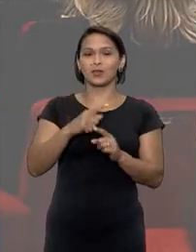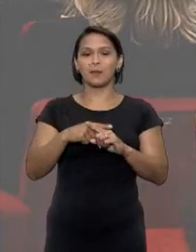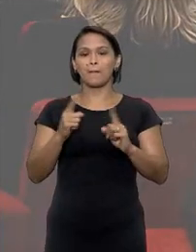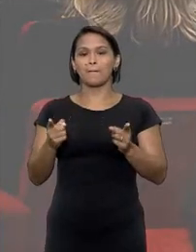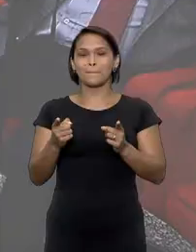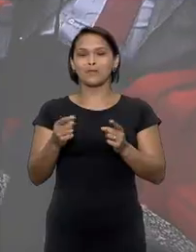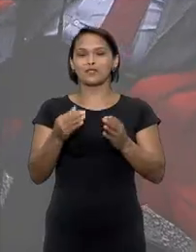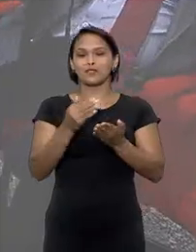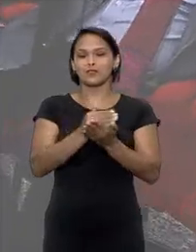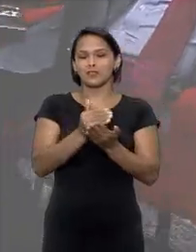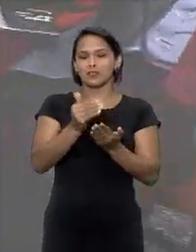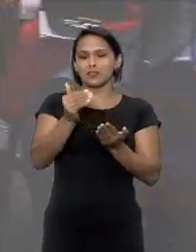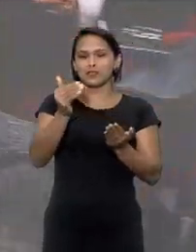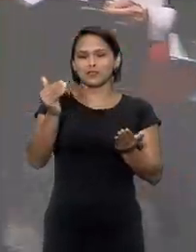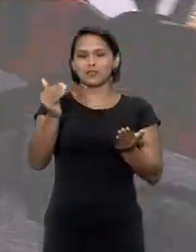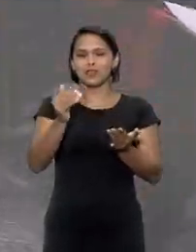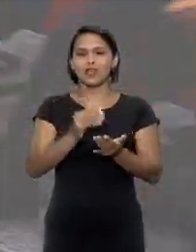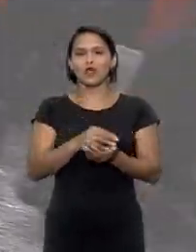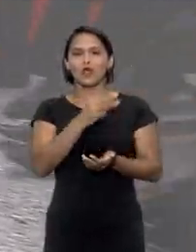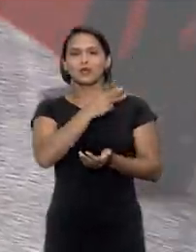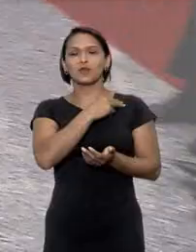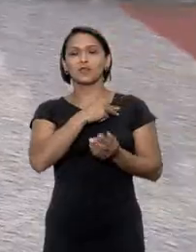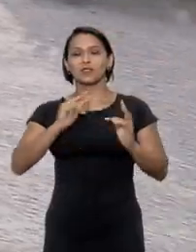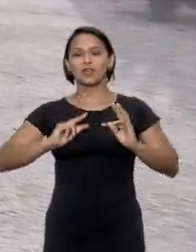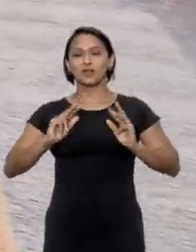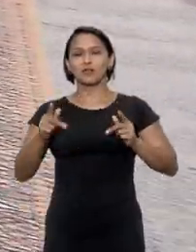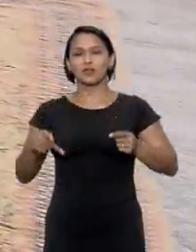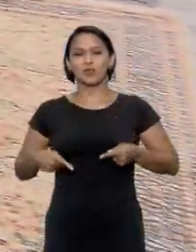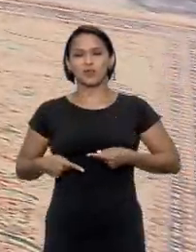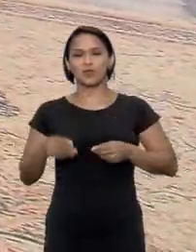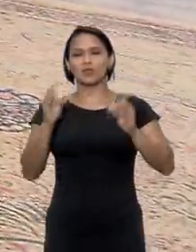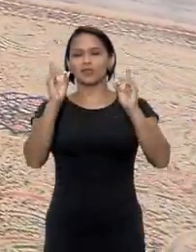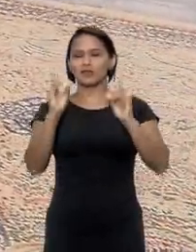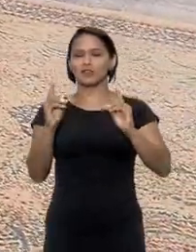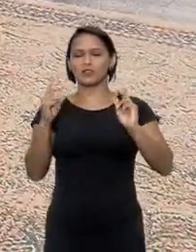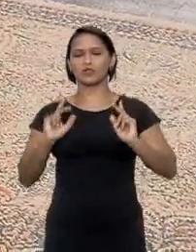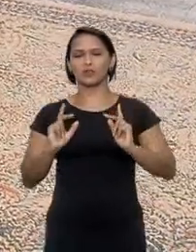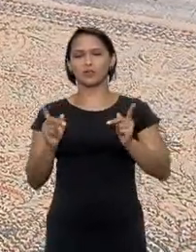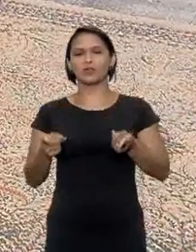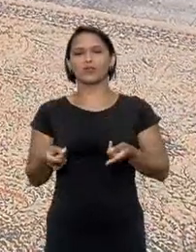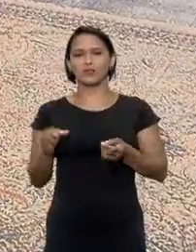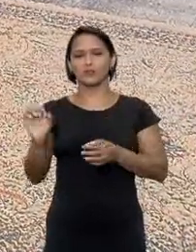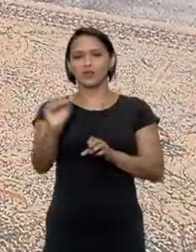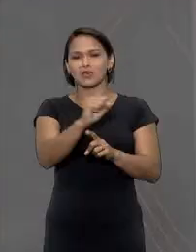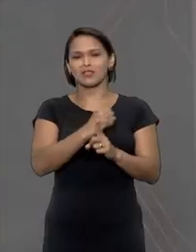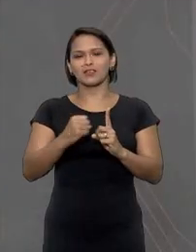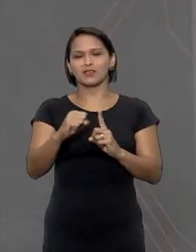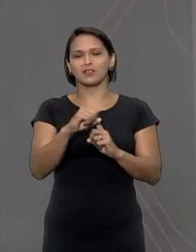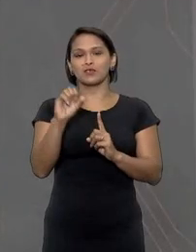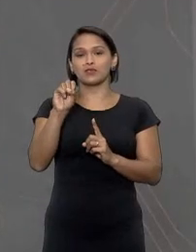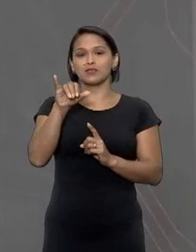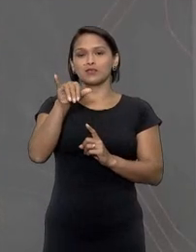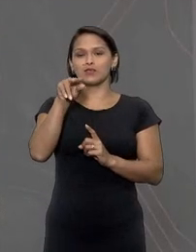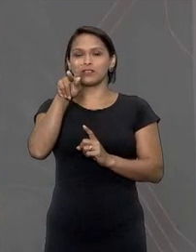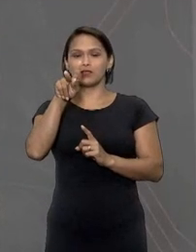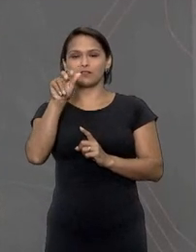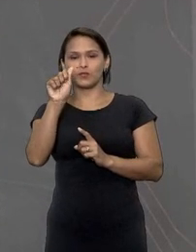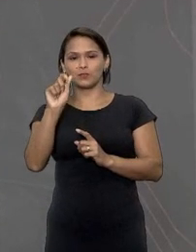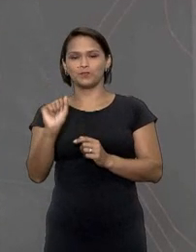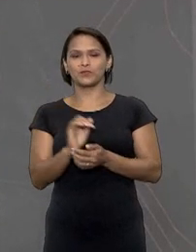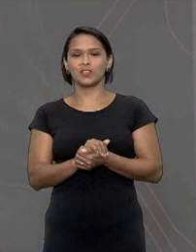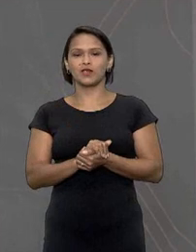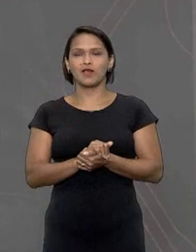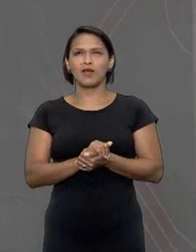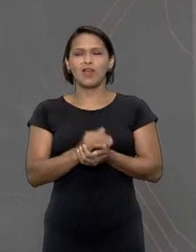foi ampliado para contemplar iniciativas do Ministério Público da Defensoria Pública e da Sociedade Civil desde a criação do